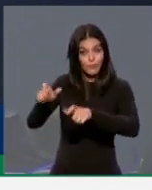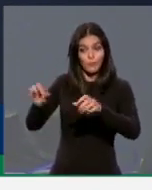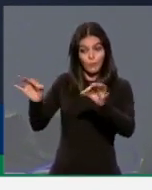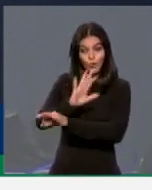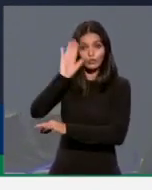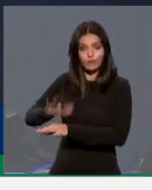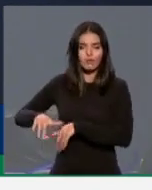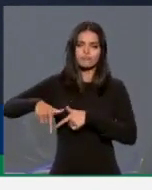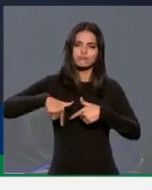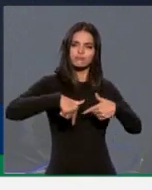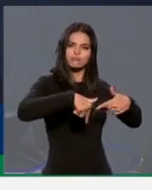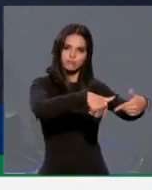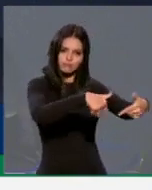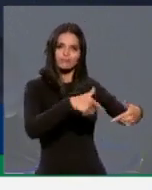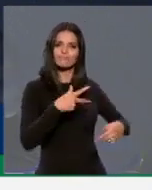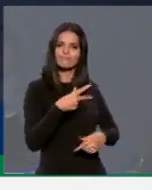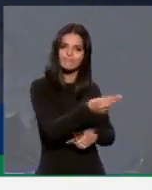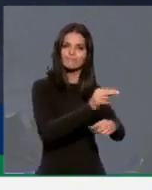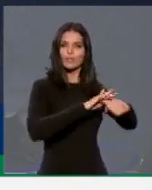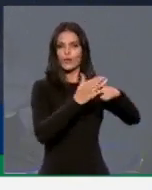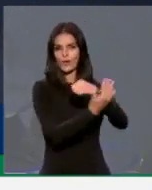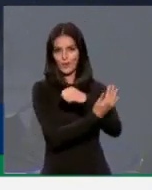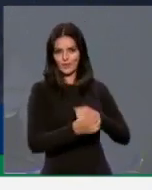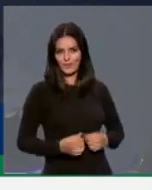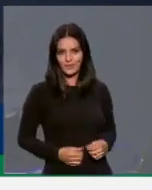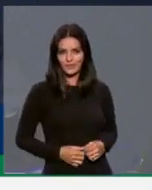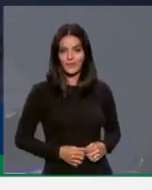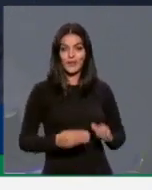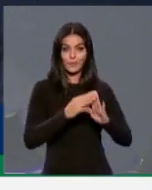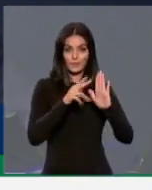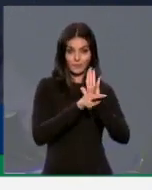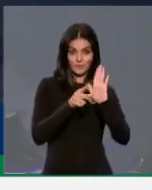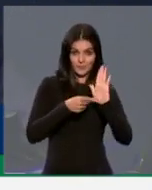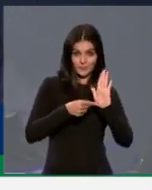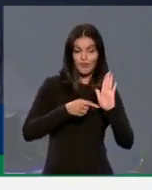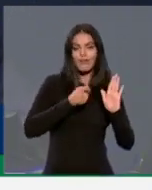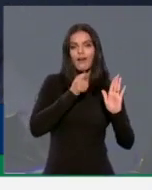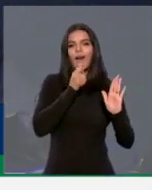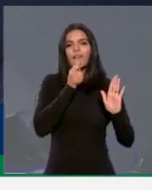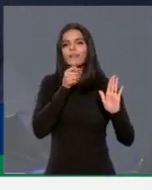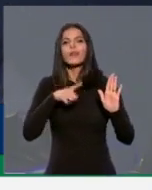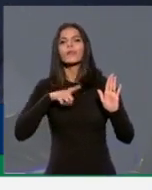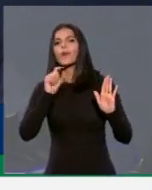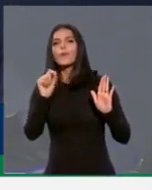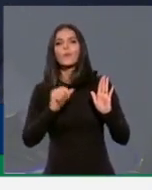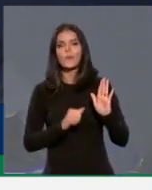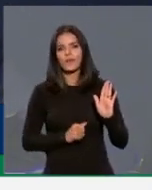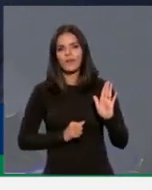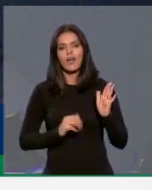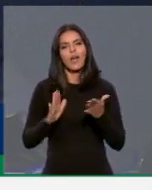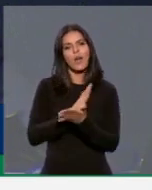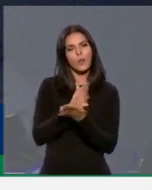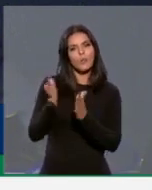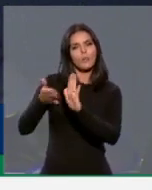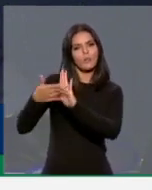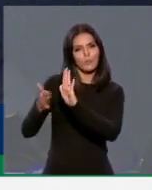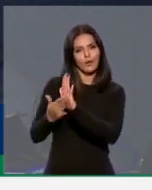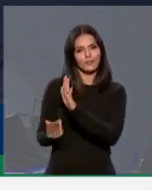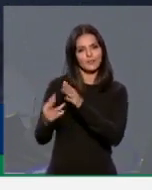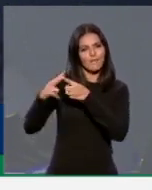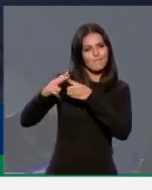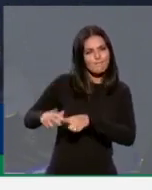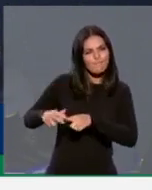no combate ao coronavírus. Essa medida provisória ainda tem a ela apresentadas algumas propostas de